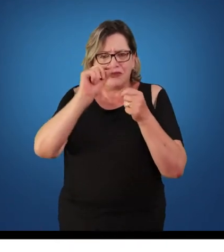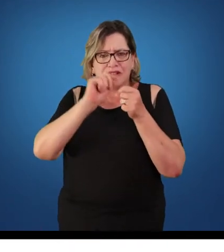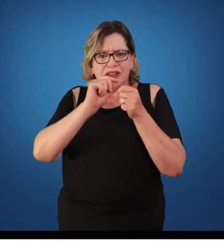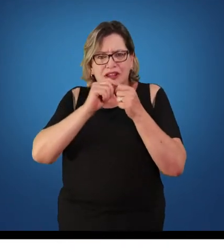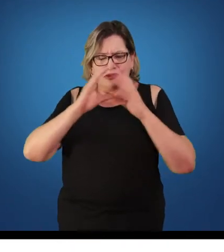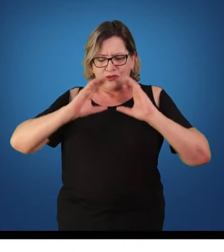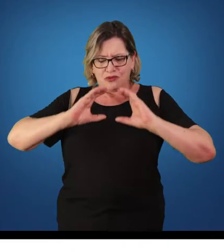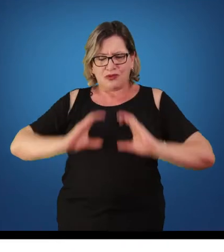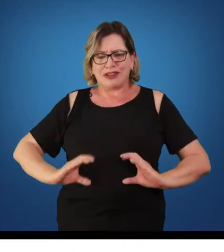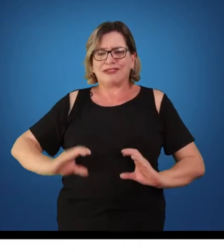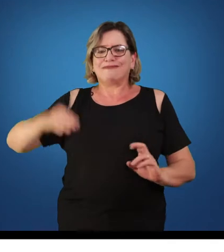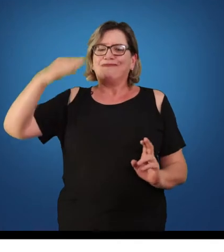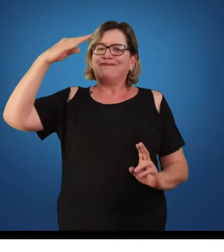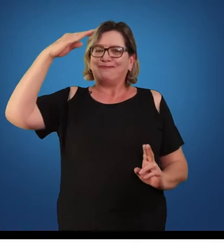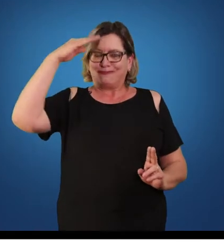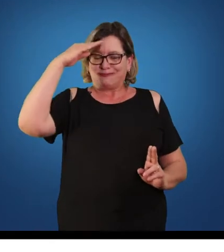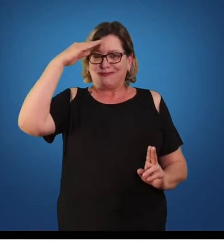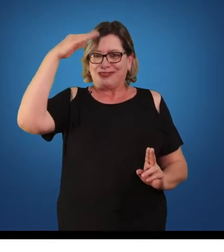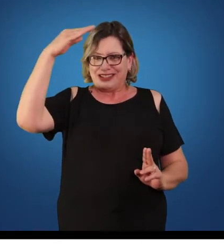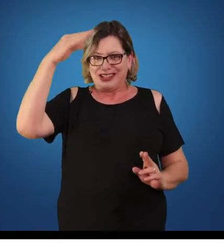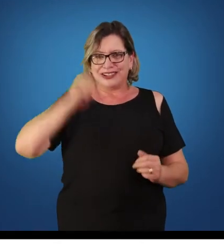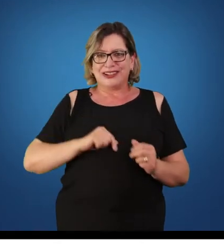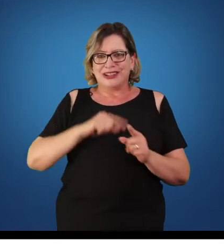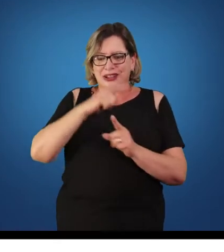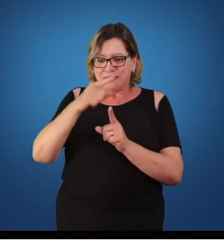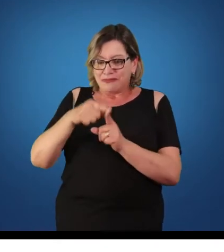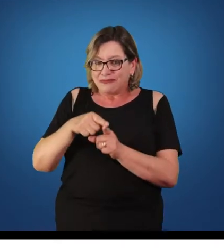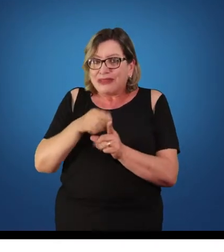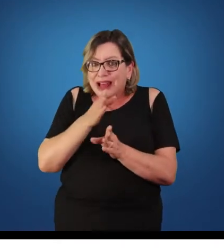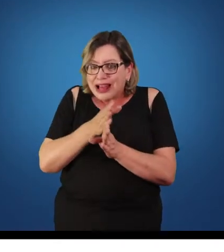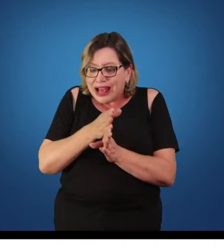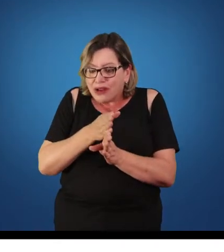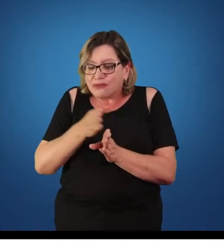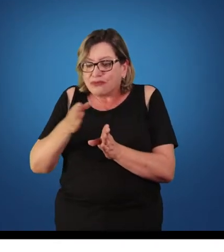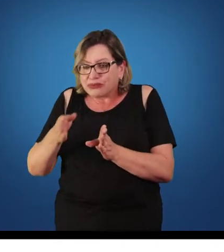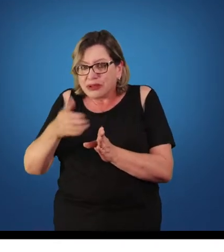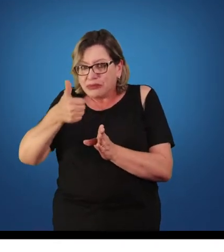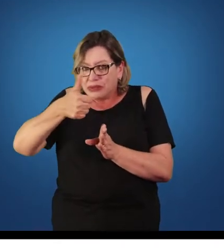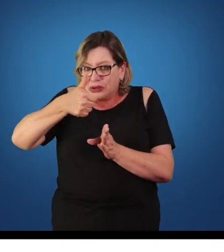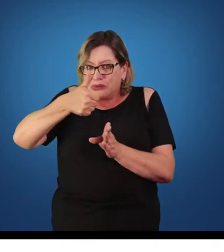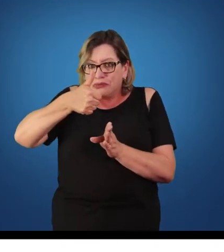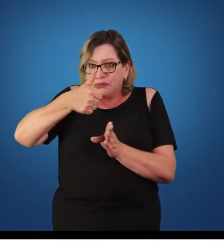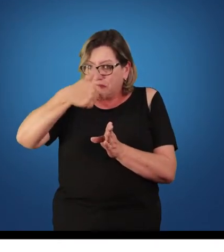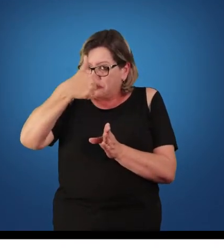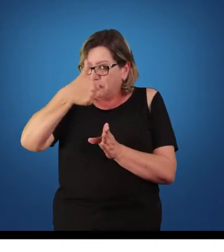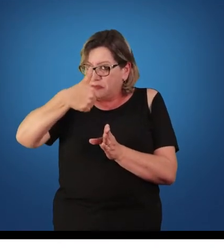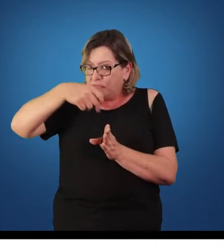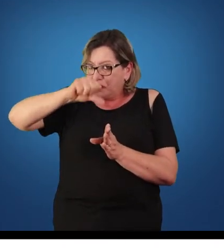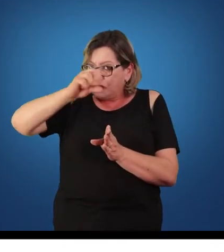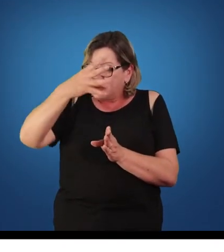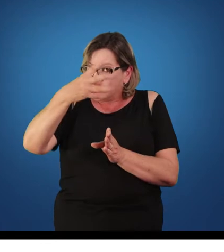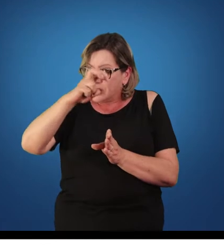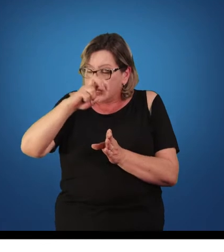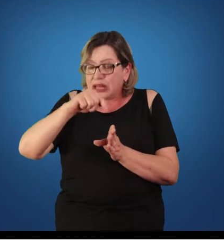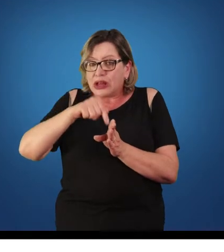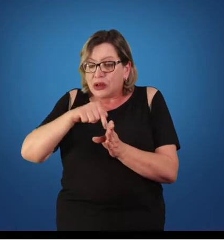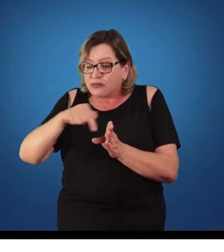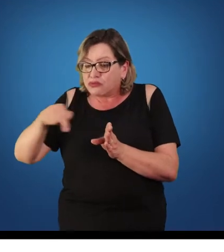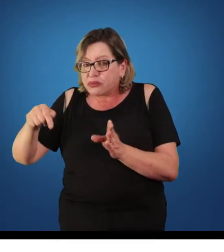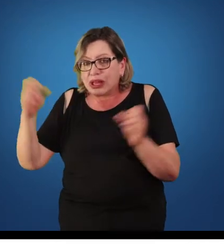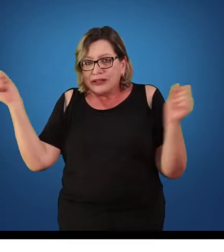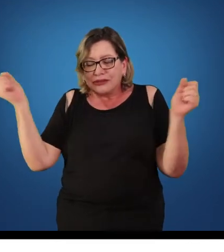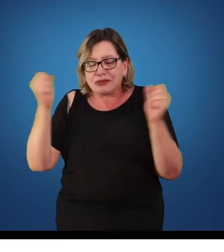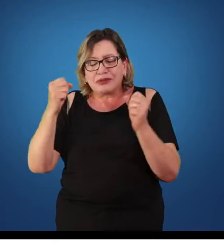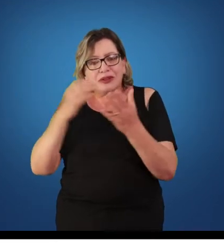cidadão soldado. Após a fase militarista, nós temos a fase pedagogicista, um período em que a educação